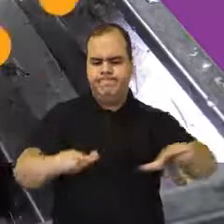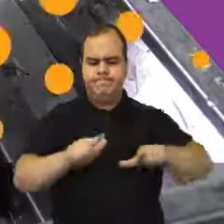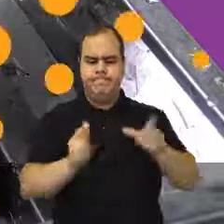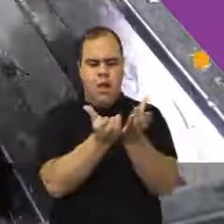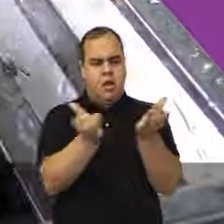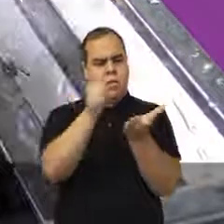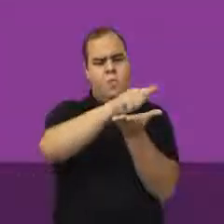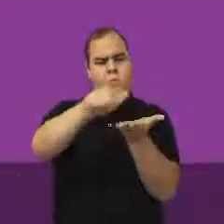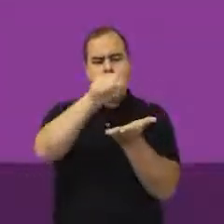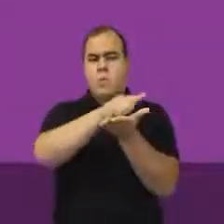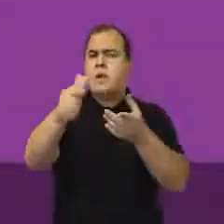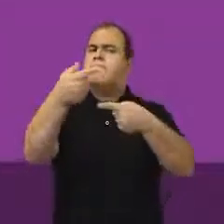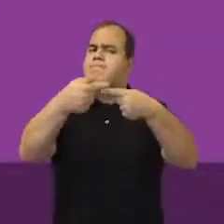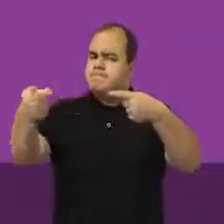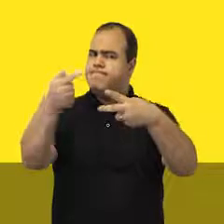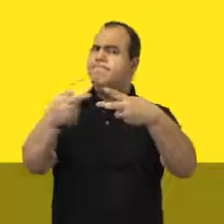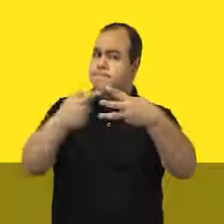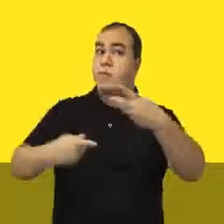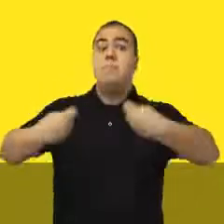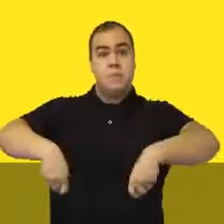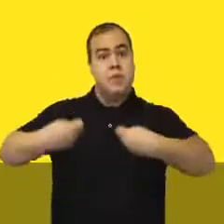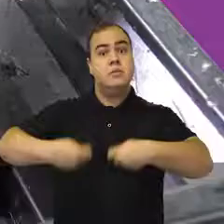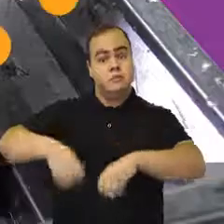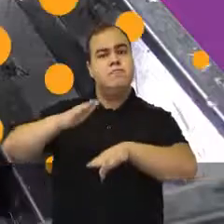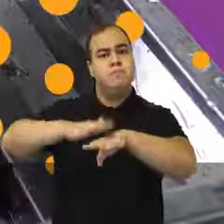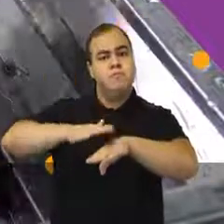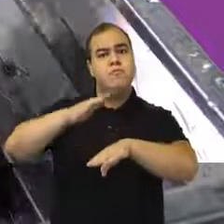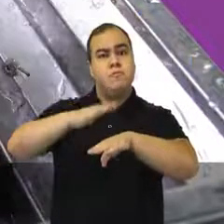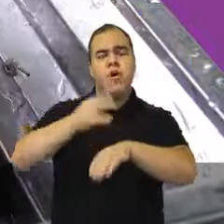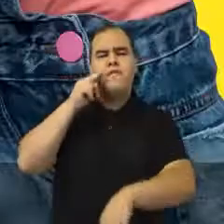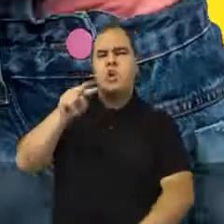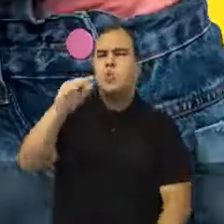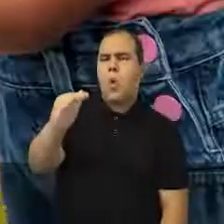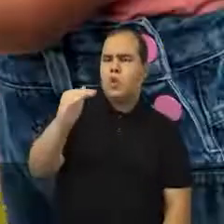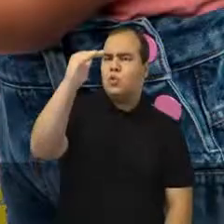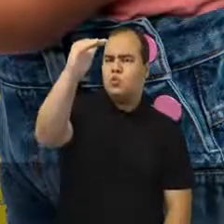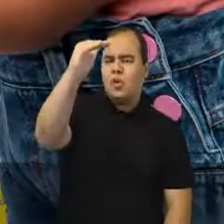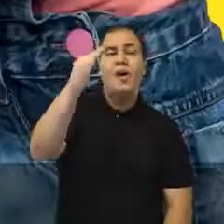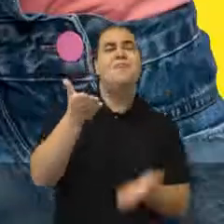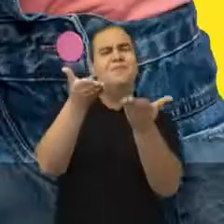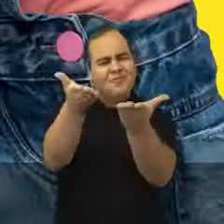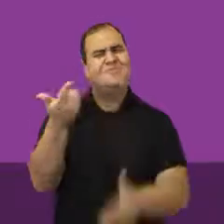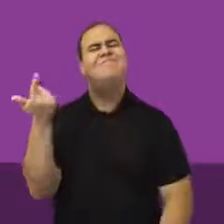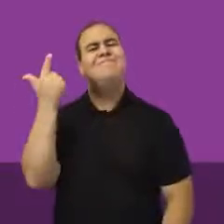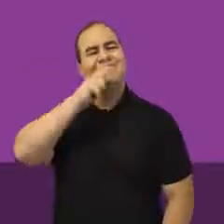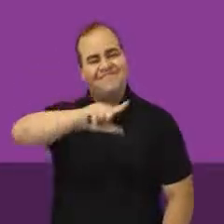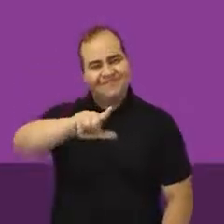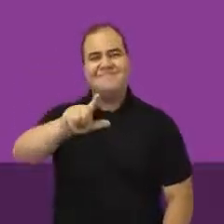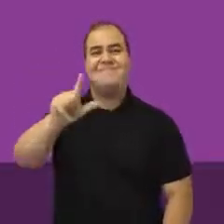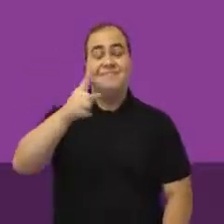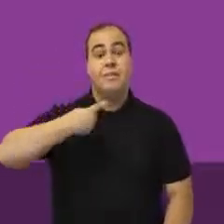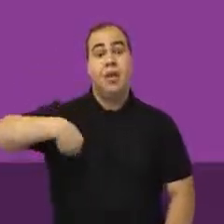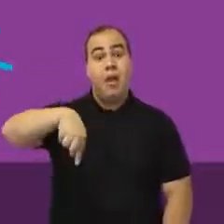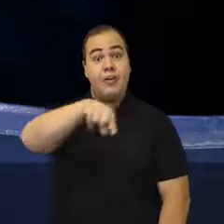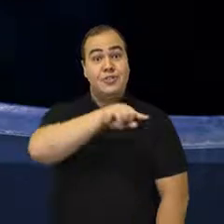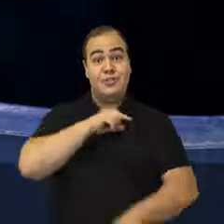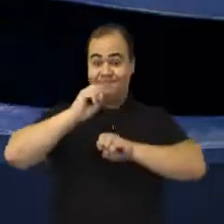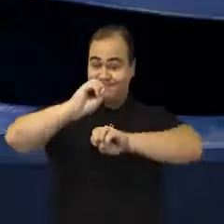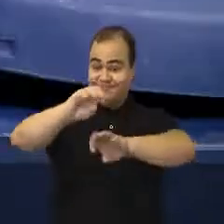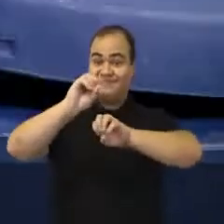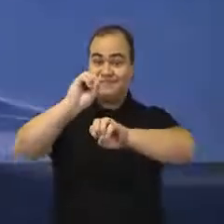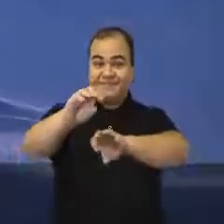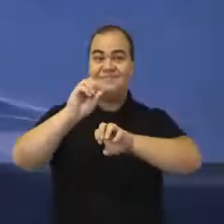quintal e calha Toda semana eu vou fazer Vem junto a Dudu Você consegue!